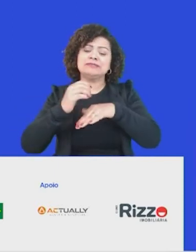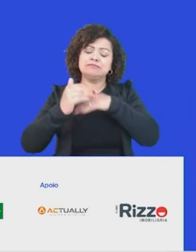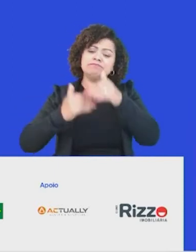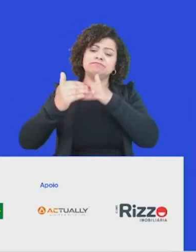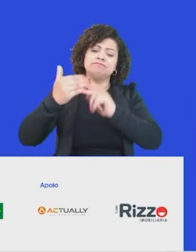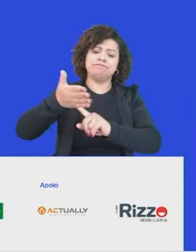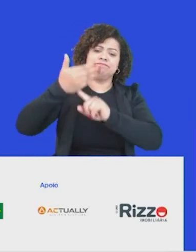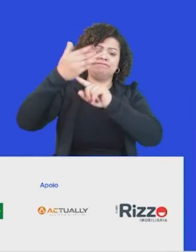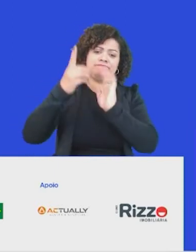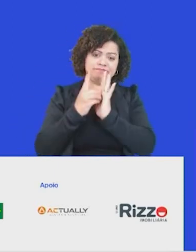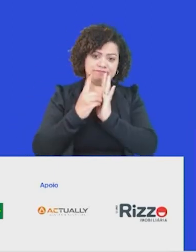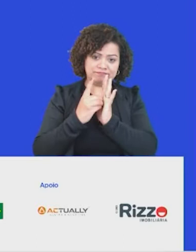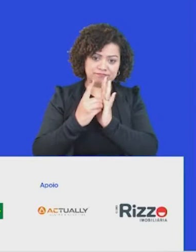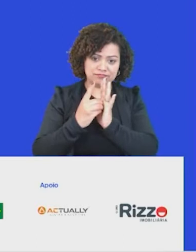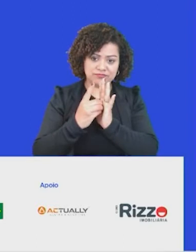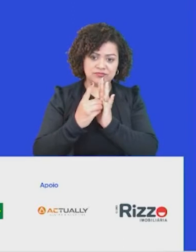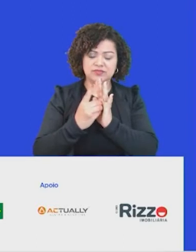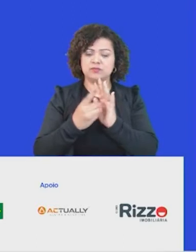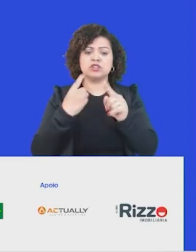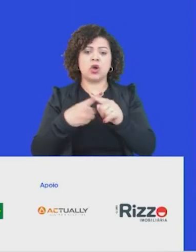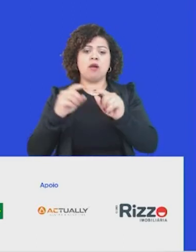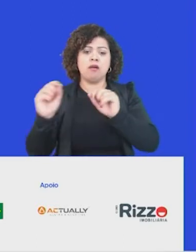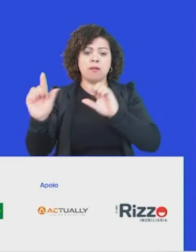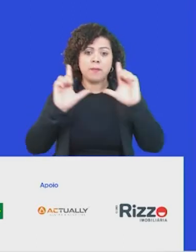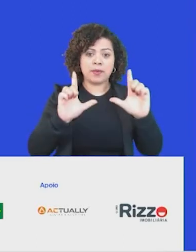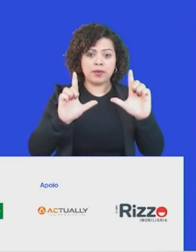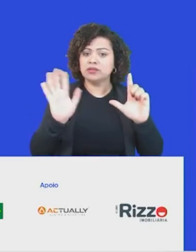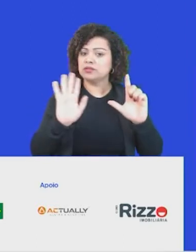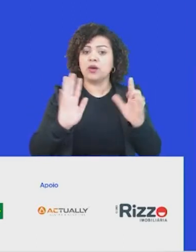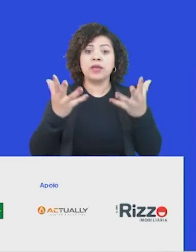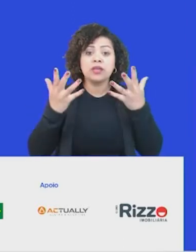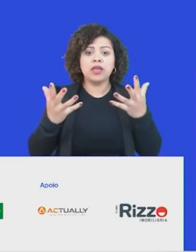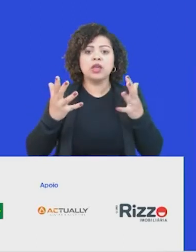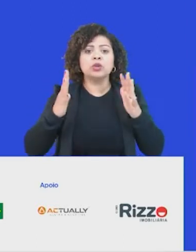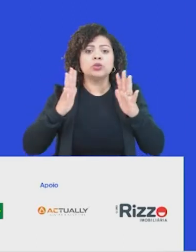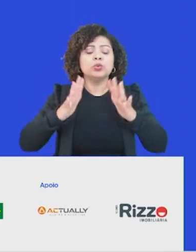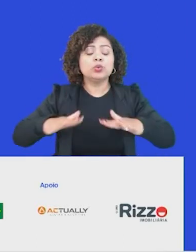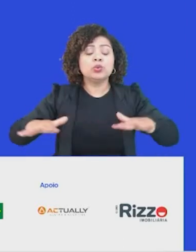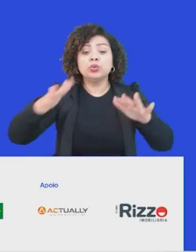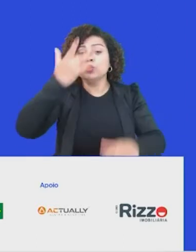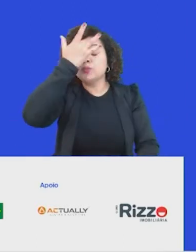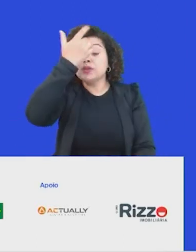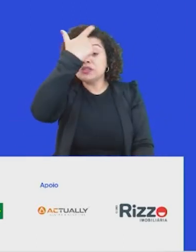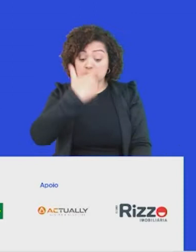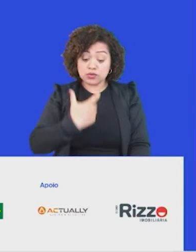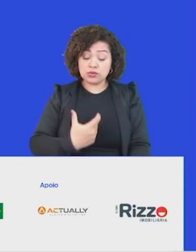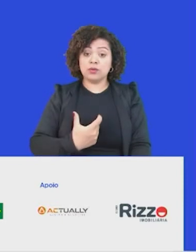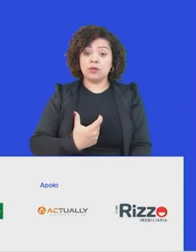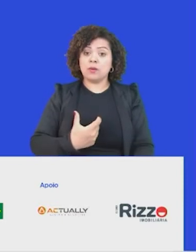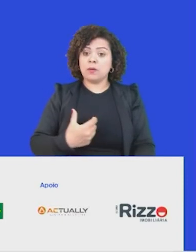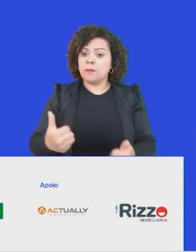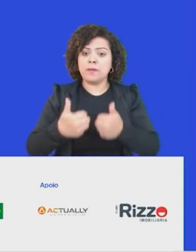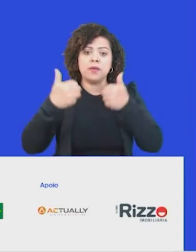digitais, não apenas para automatizar uma fábrica, mas para melhorar o bem-estar humano, para resolver as grandes